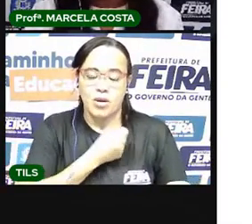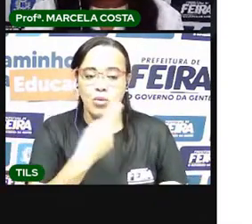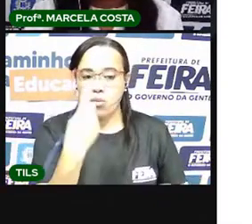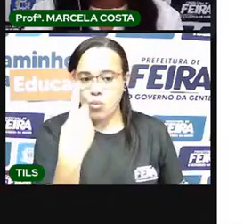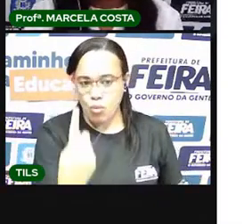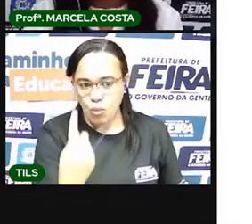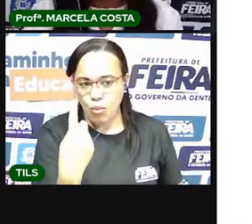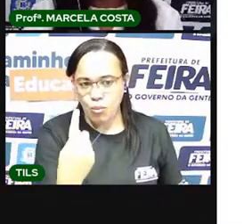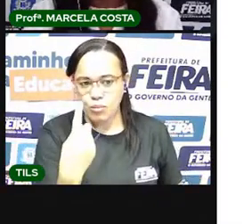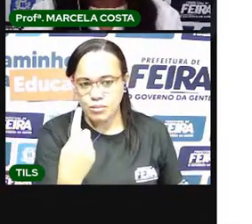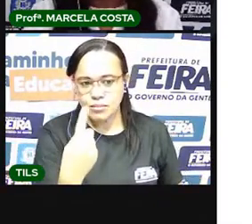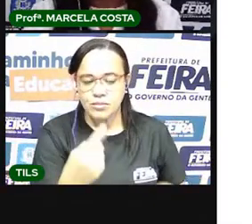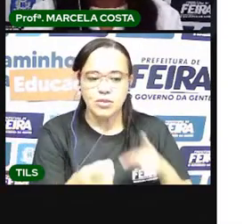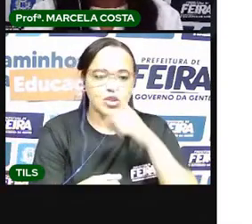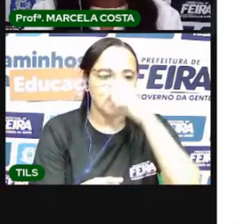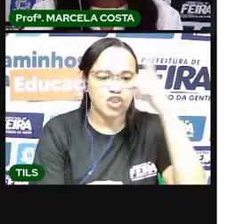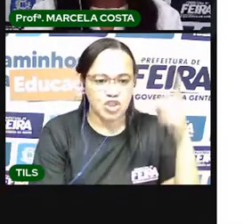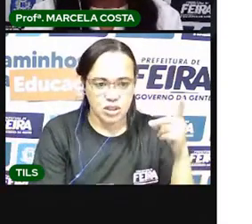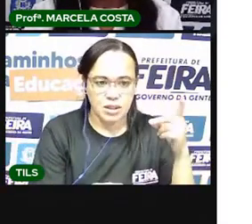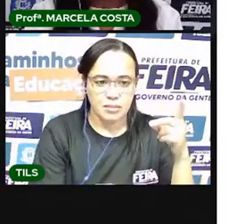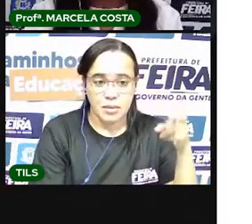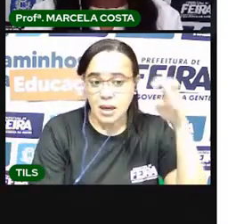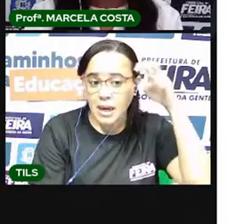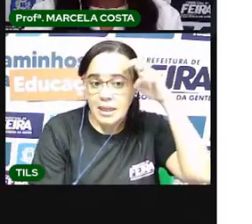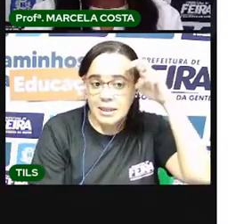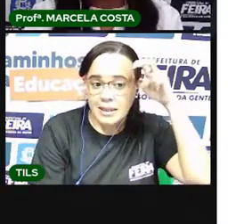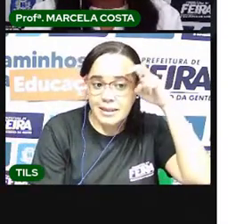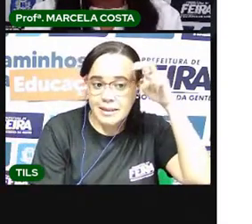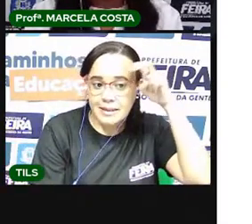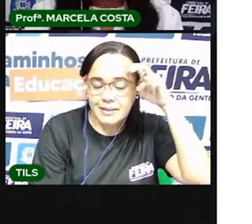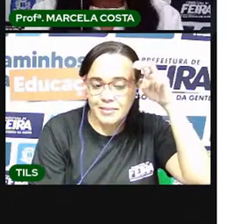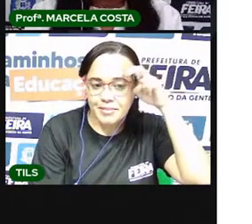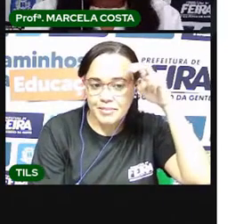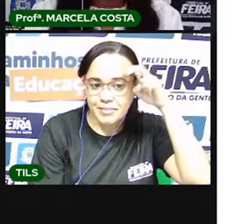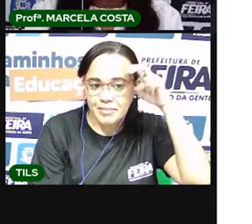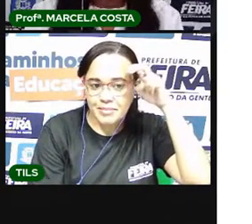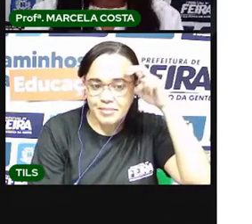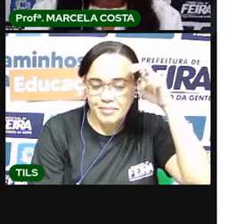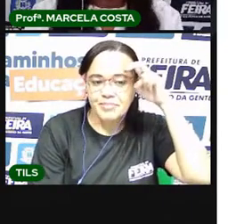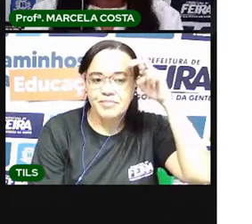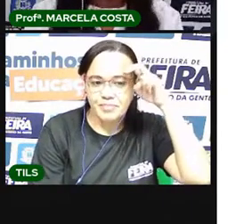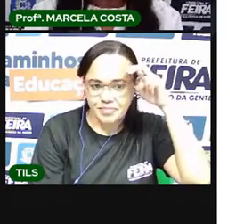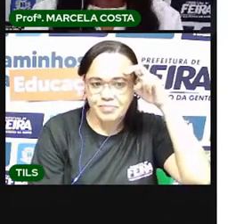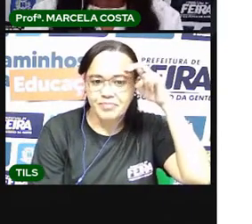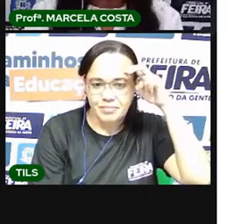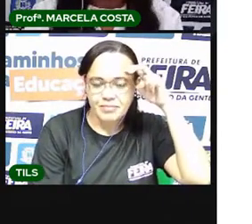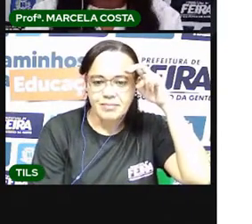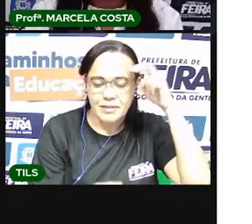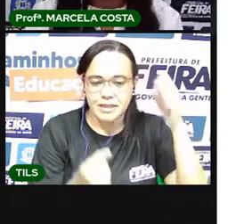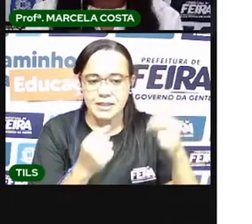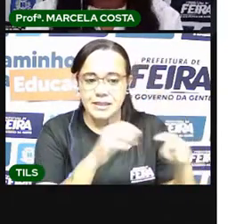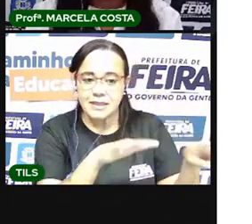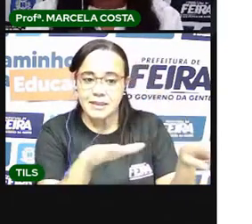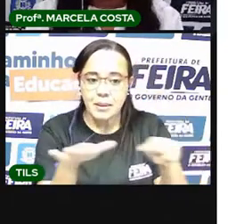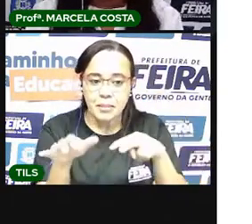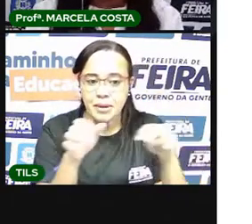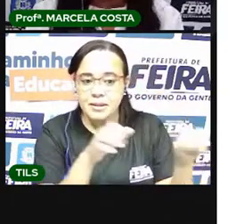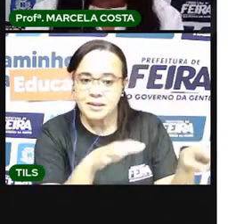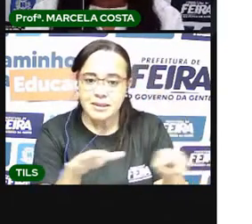Essa data Caiu na quinta-feira Tá vendo? Olha o nome dos dias da semana aqui em cima